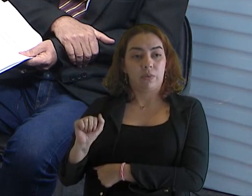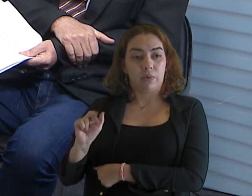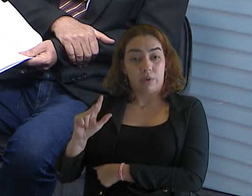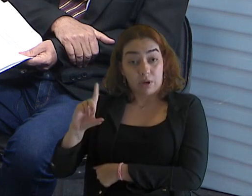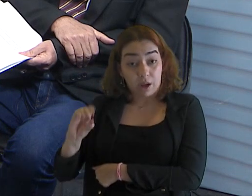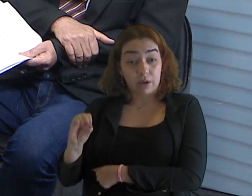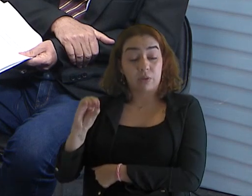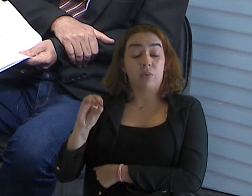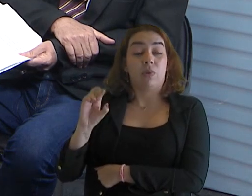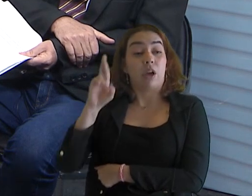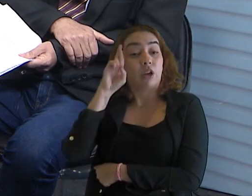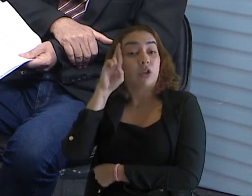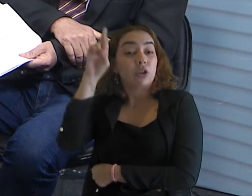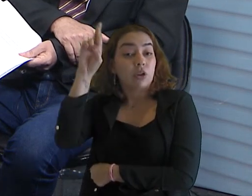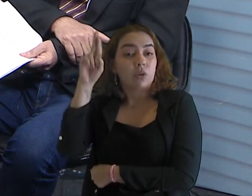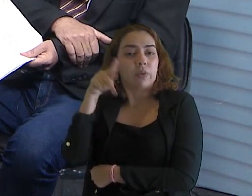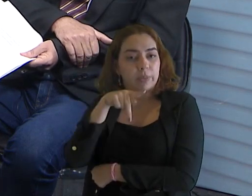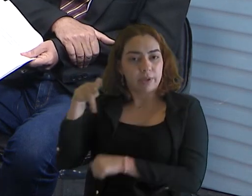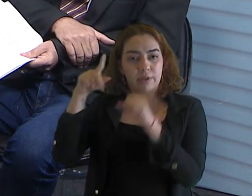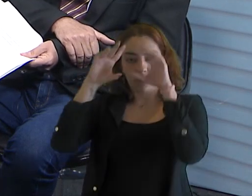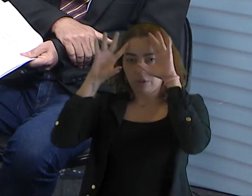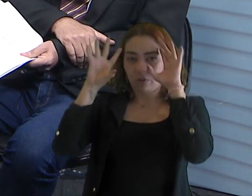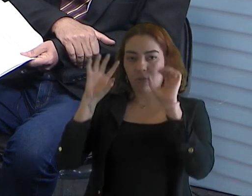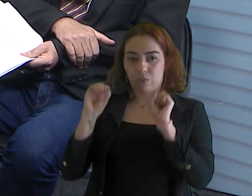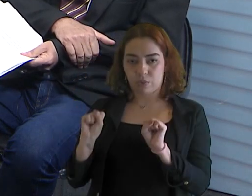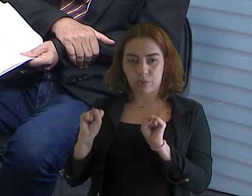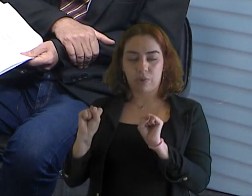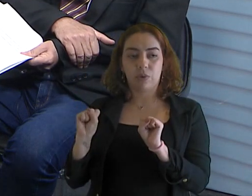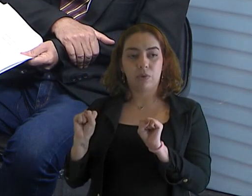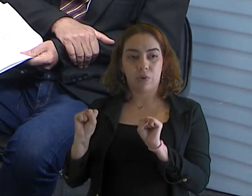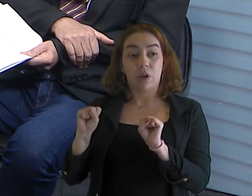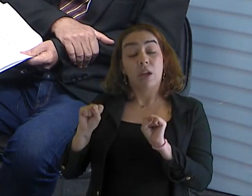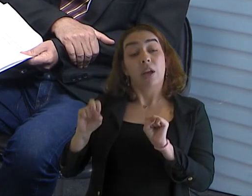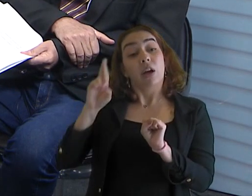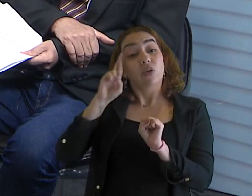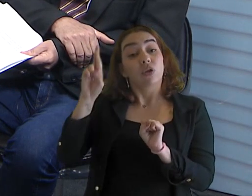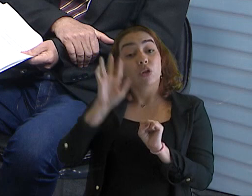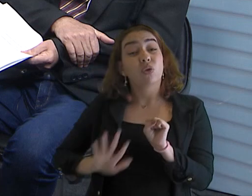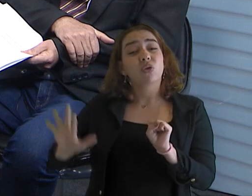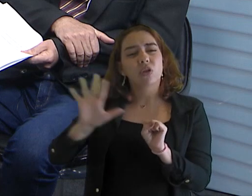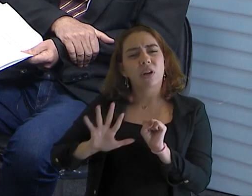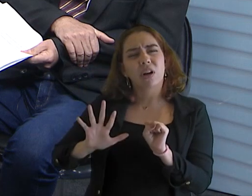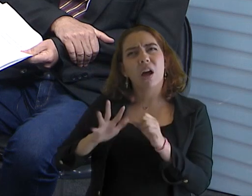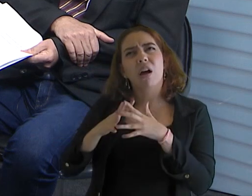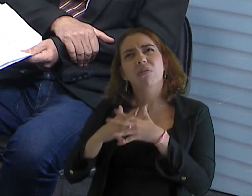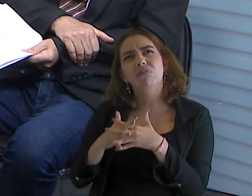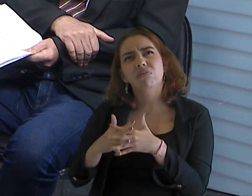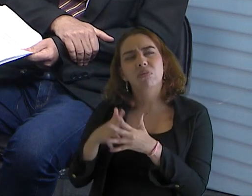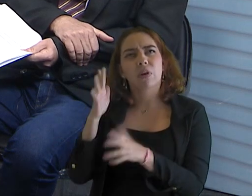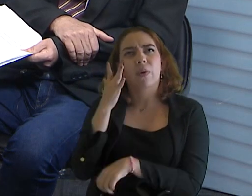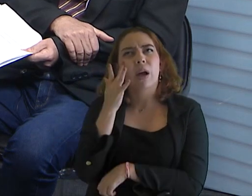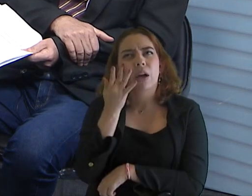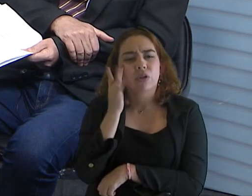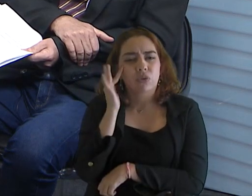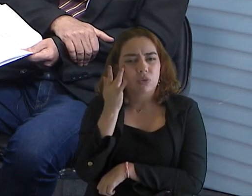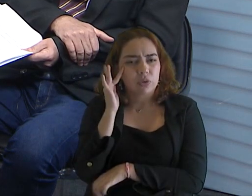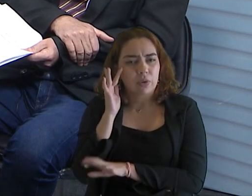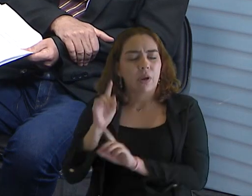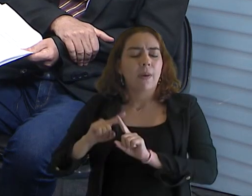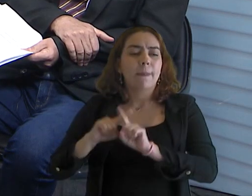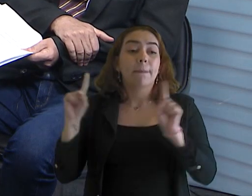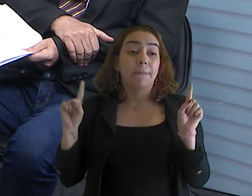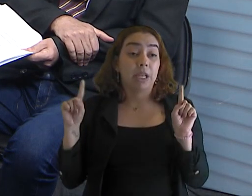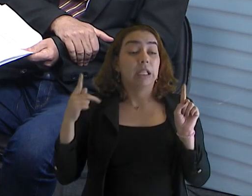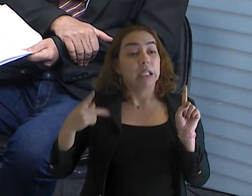-presidente ao conselheiro, é um conselheiro. sim, sim. E ele é o diretor-geral, não sei se... Pode estar até me escapando o nome aqui, mas ele está lá